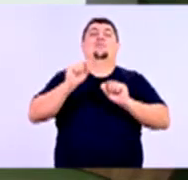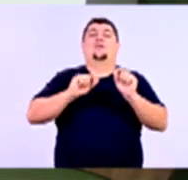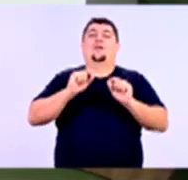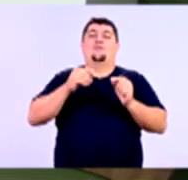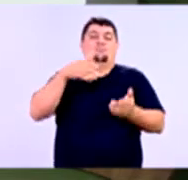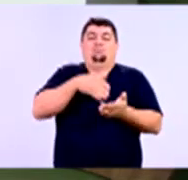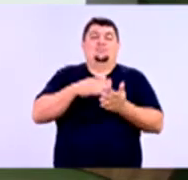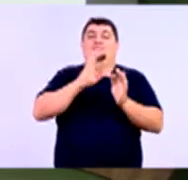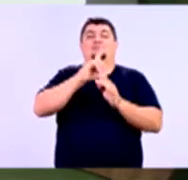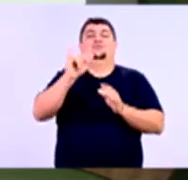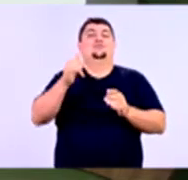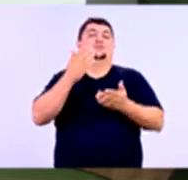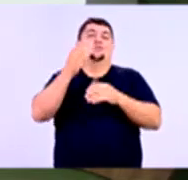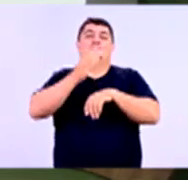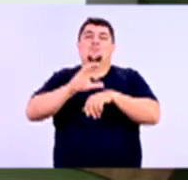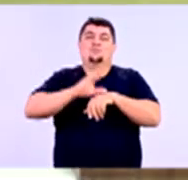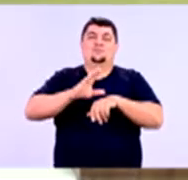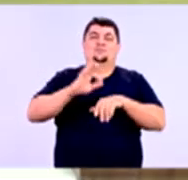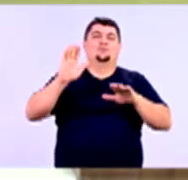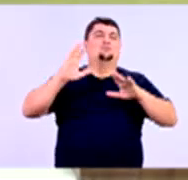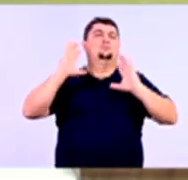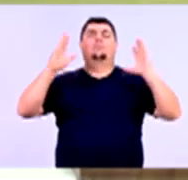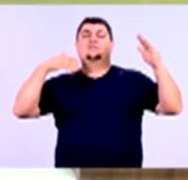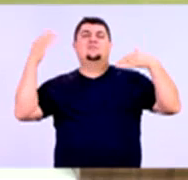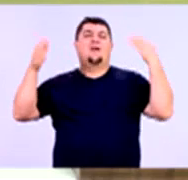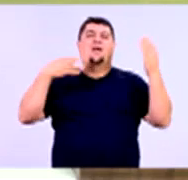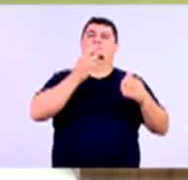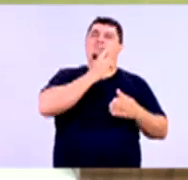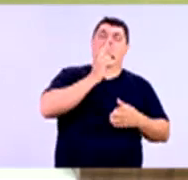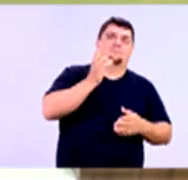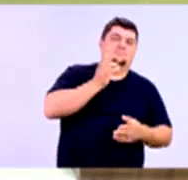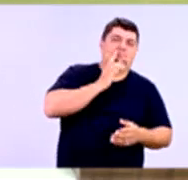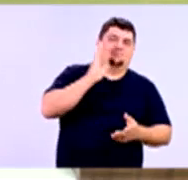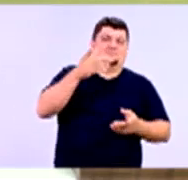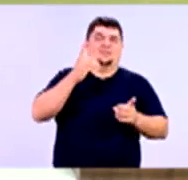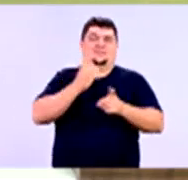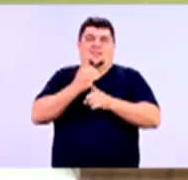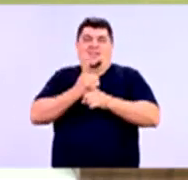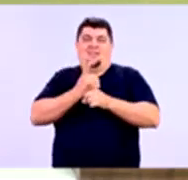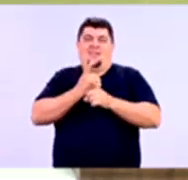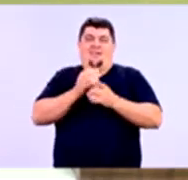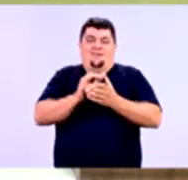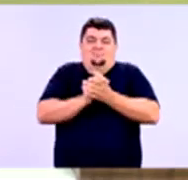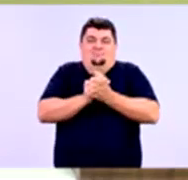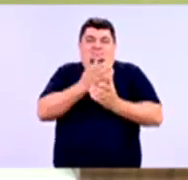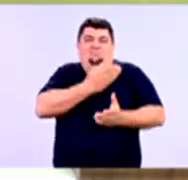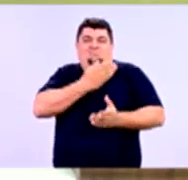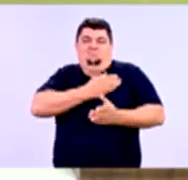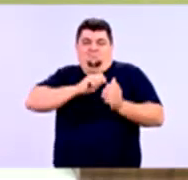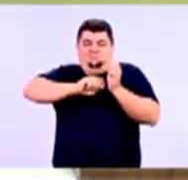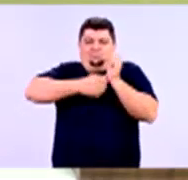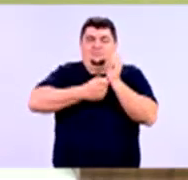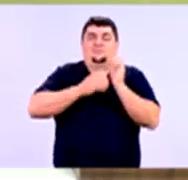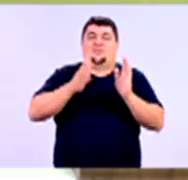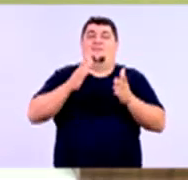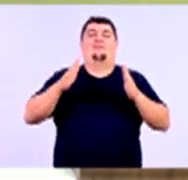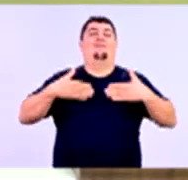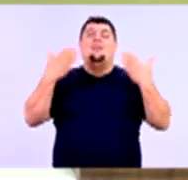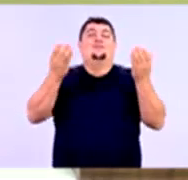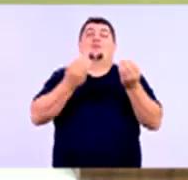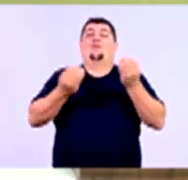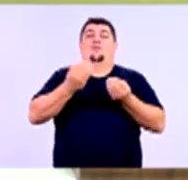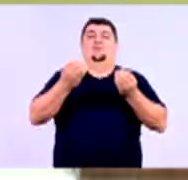último dia do curso, vai todo mundo sair, vai para um restaurante, já tem um amigo secreto organizado? Como é que é? Como é que vai ser a festa aí?